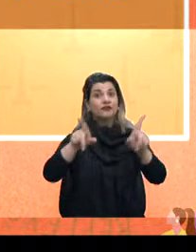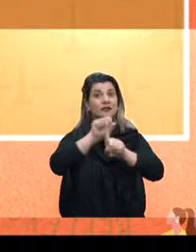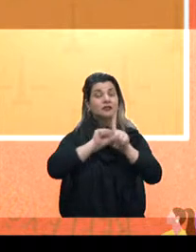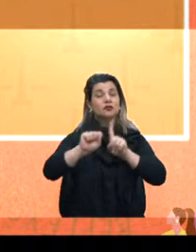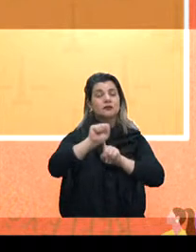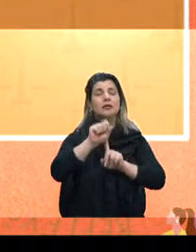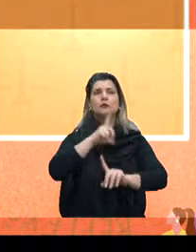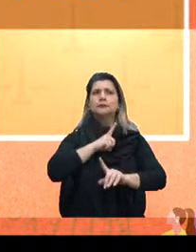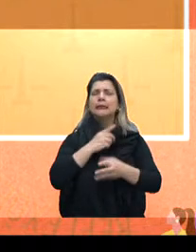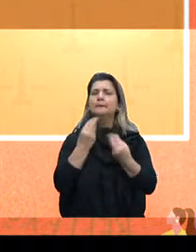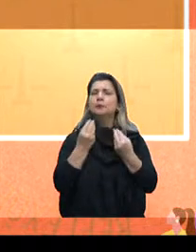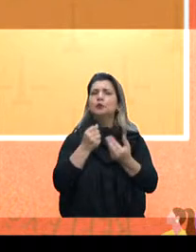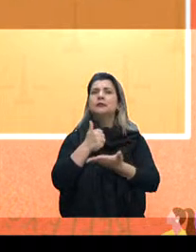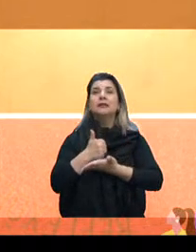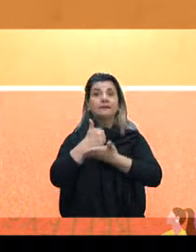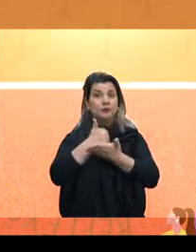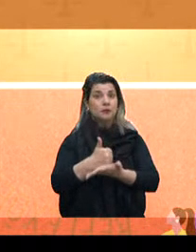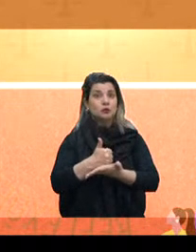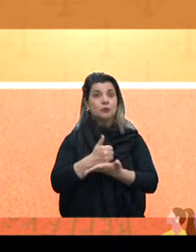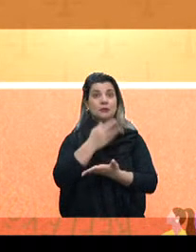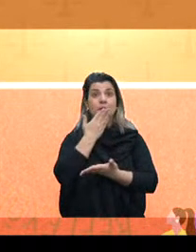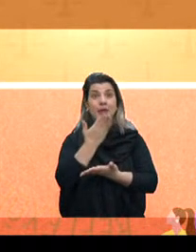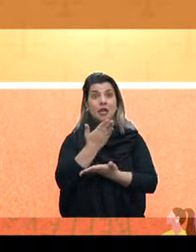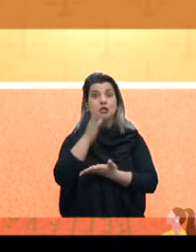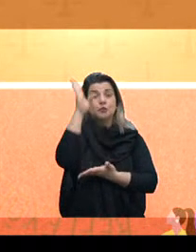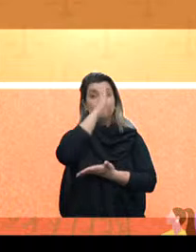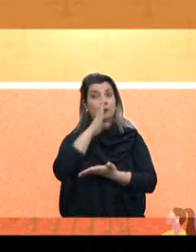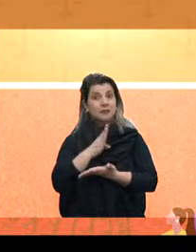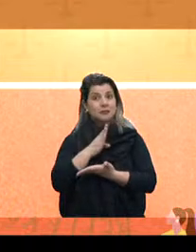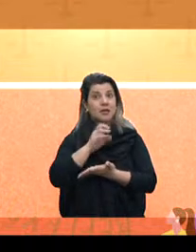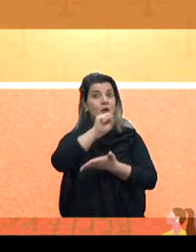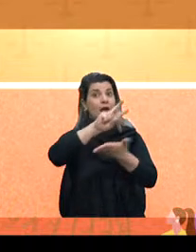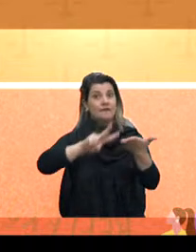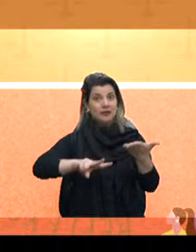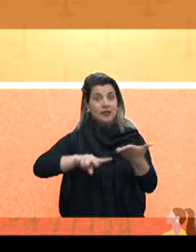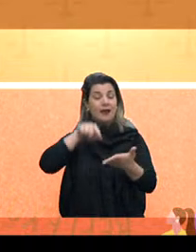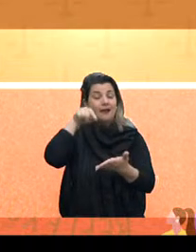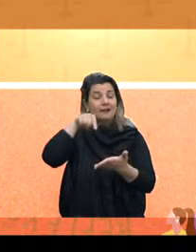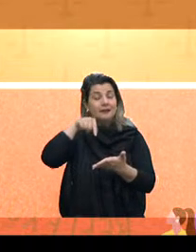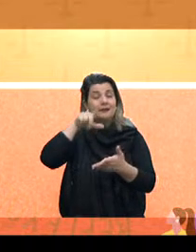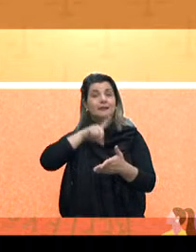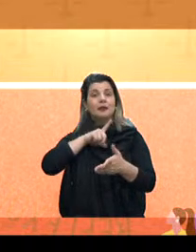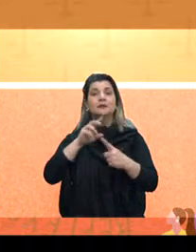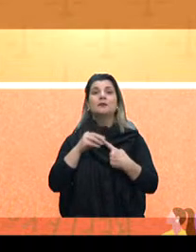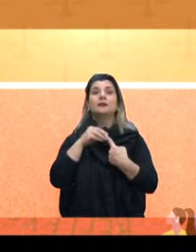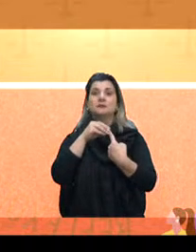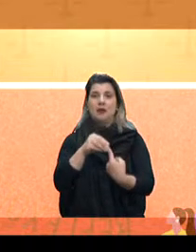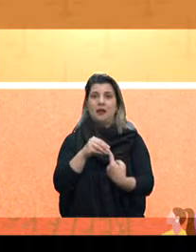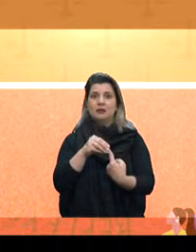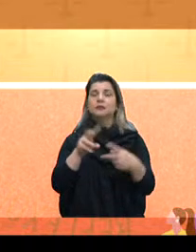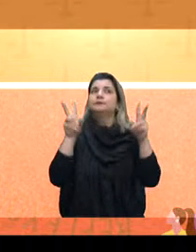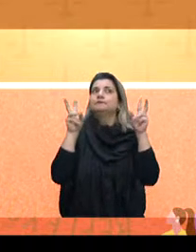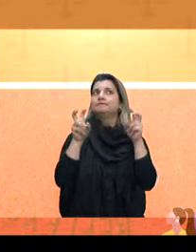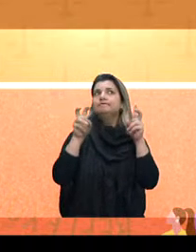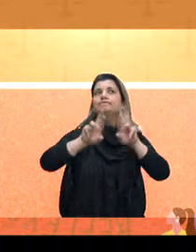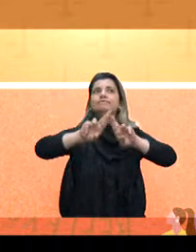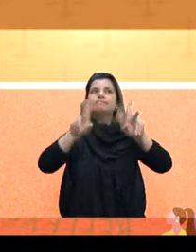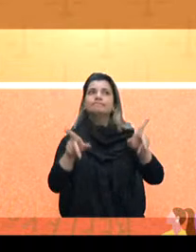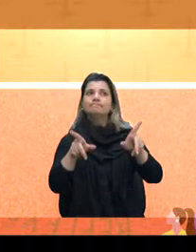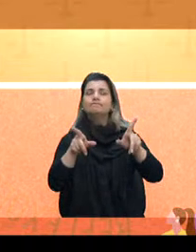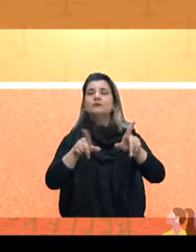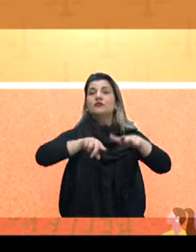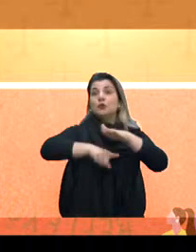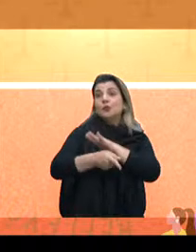afirmações e pede para o brasileiro avaliá-las. Aqui nós trouxemos as principais. Então, as questões sobre a diferença do abismo